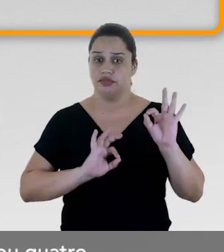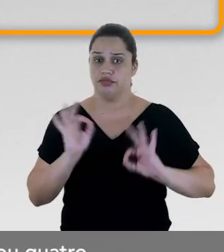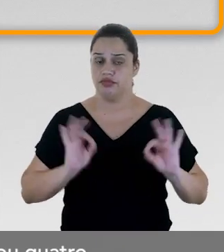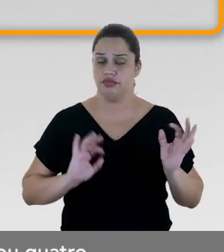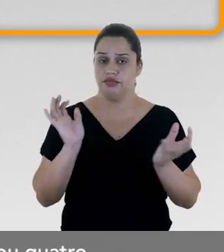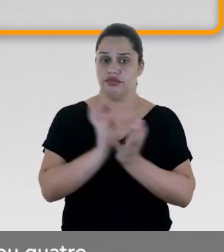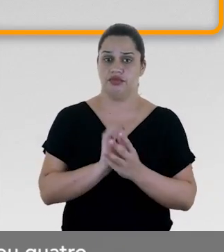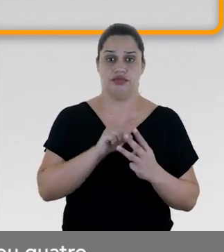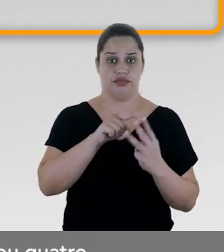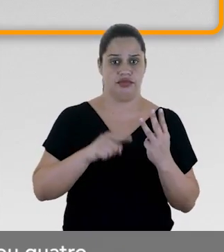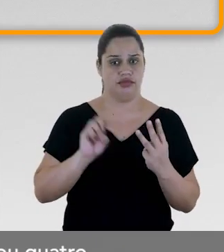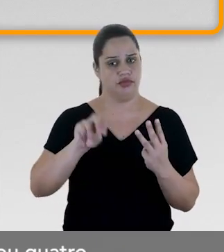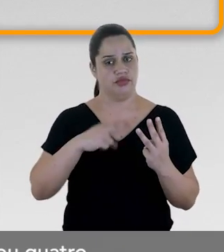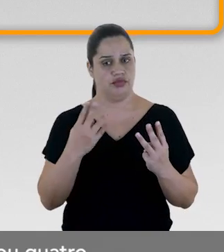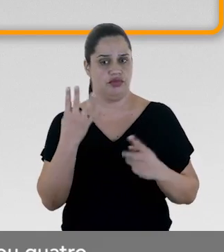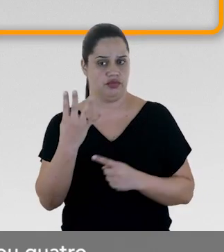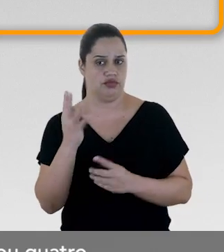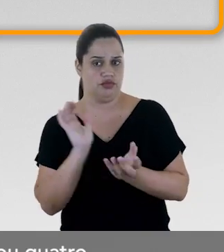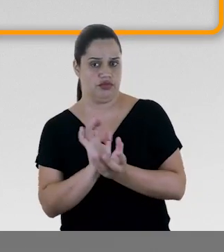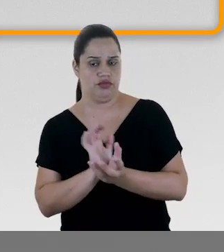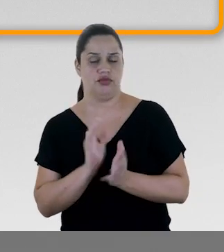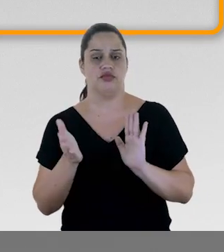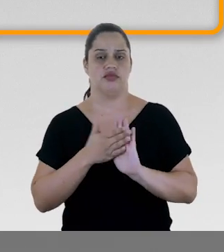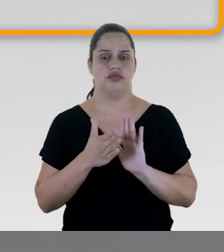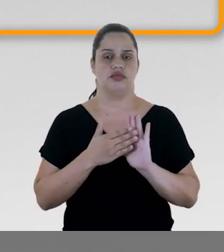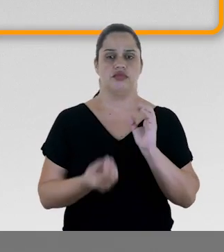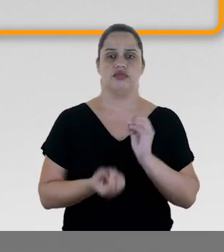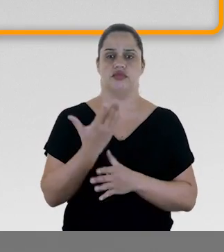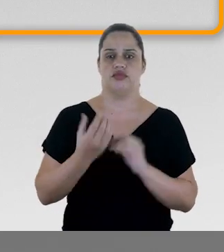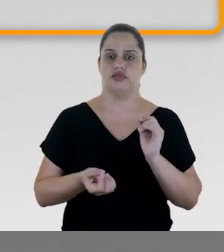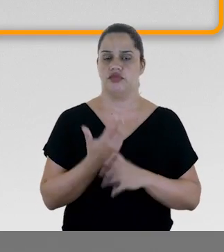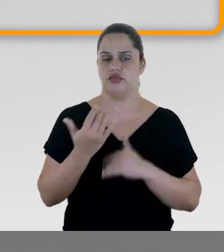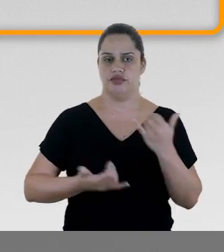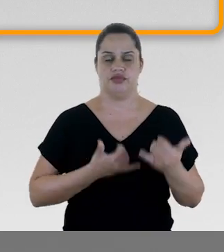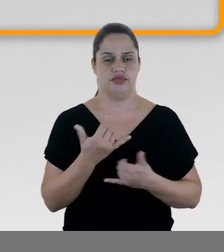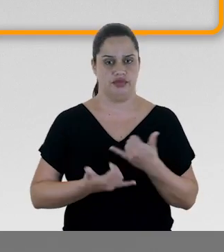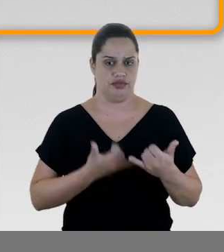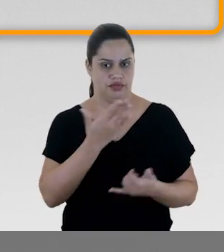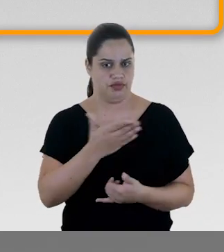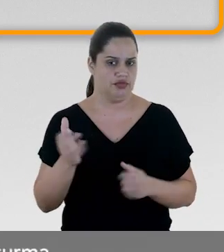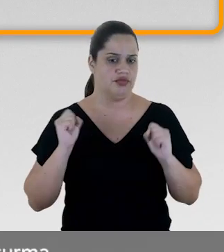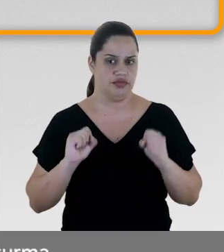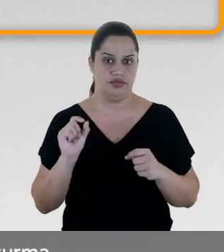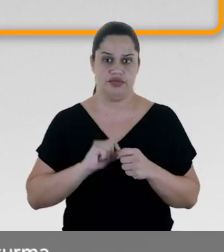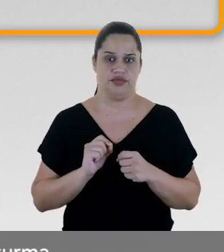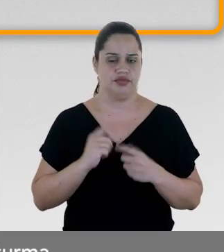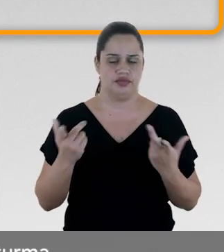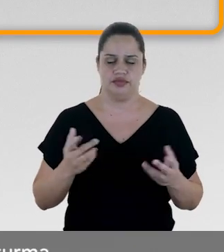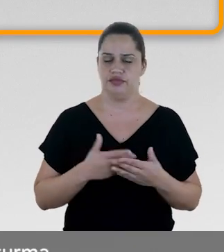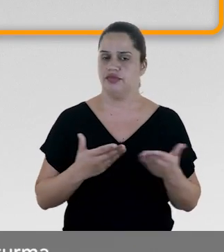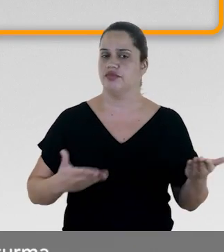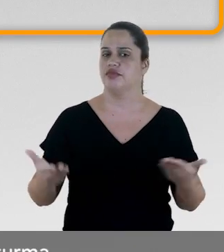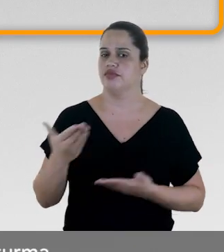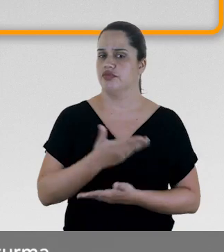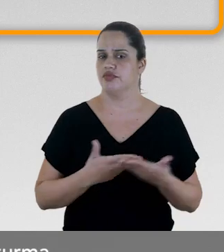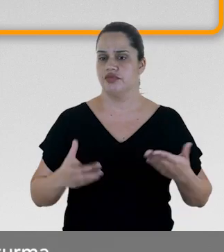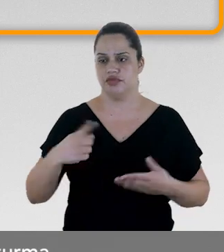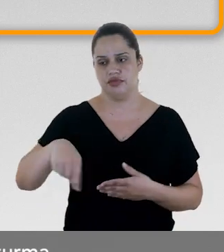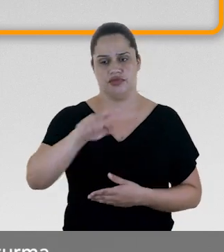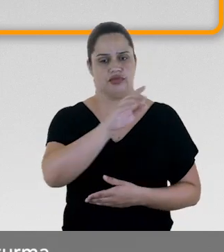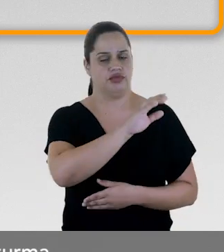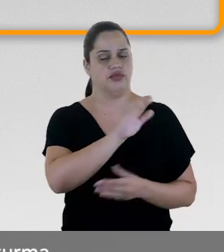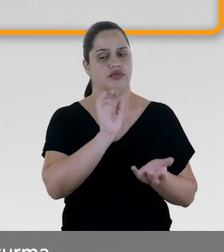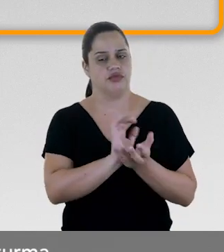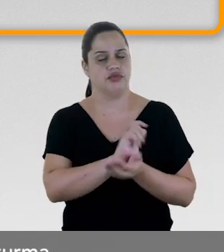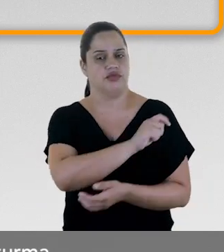estudantes em grupos de três ou quatro e proponha a criação de uma brincadeira que possa ser compartilhada com o